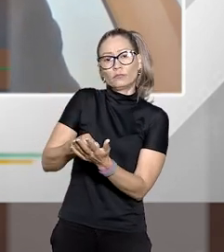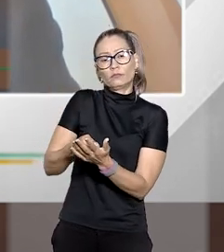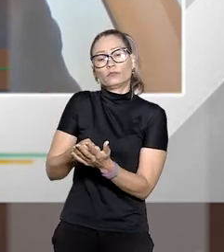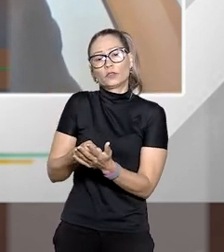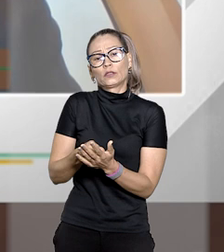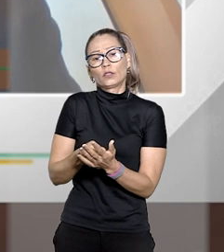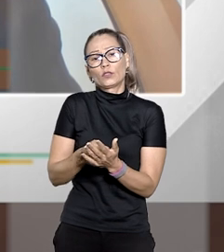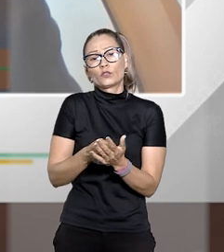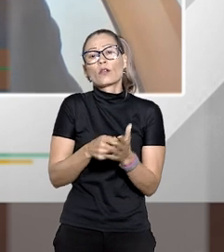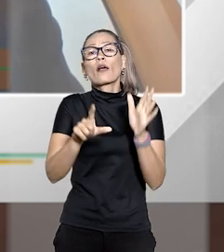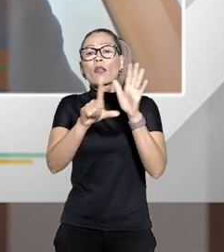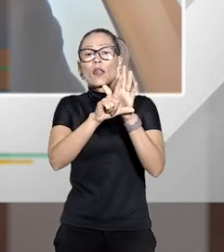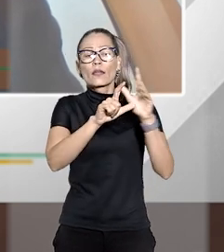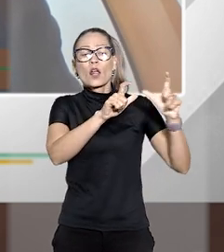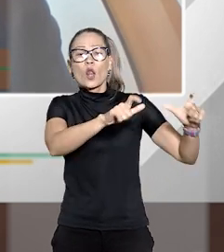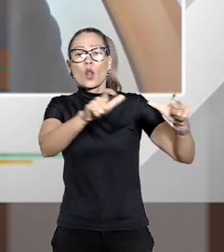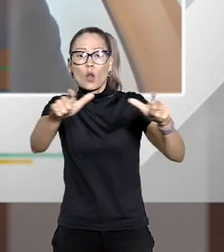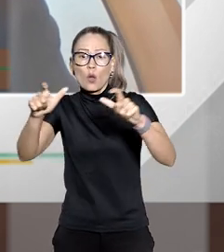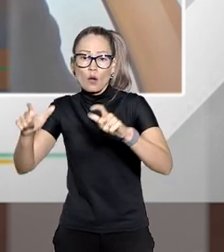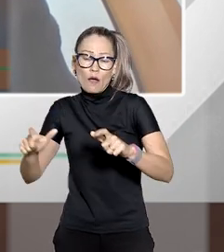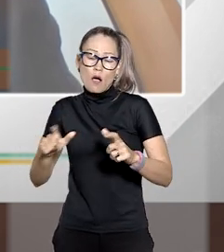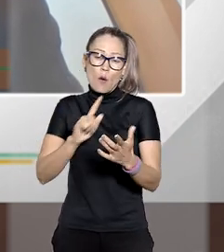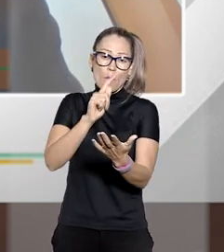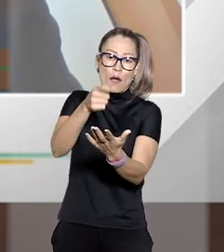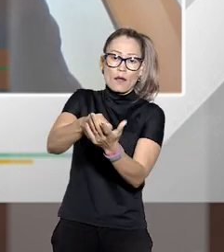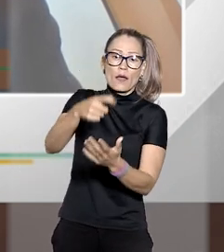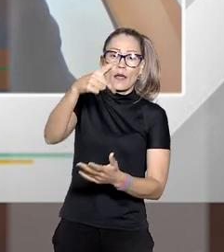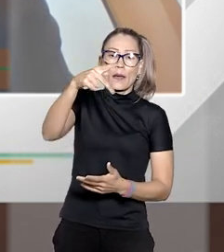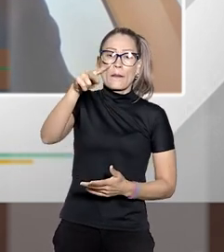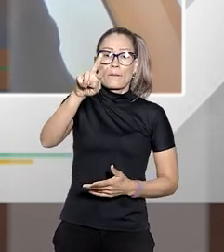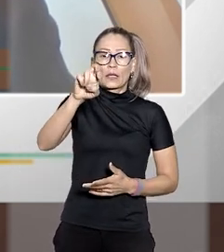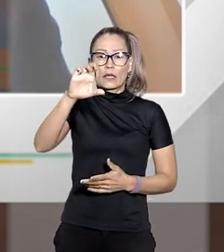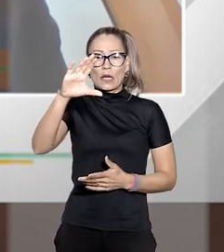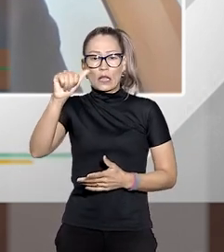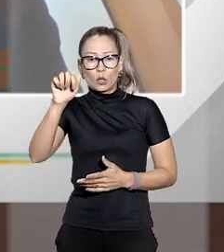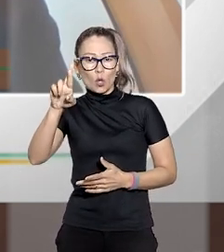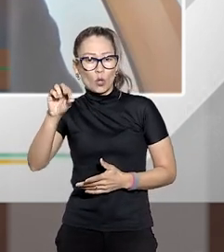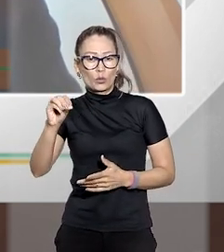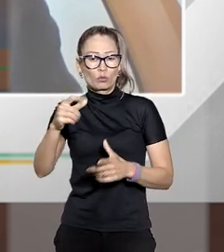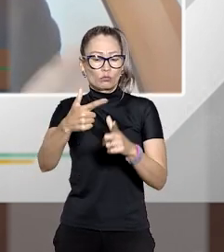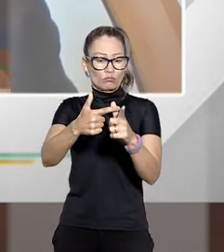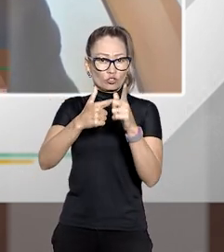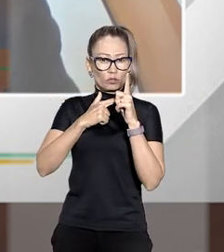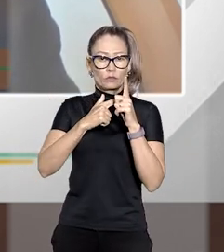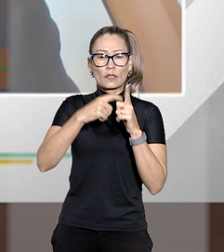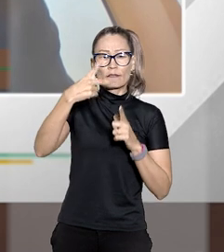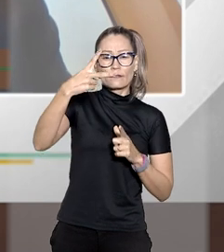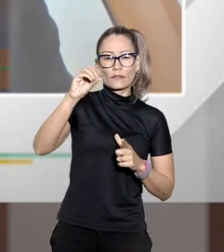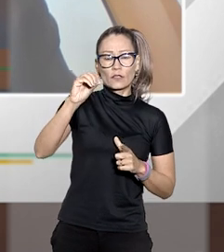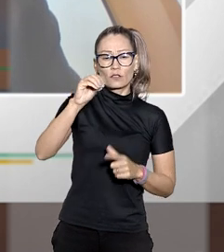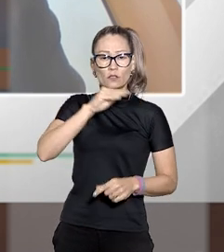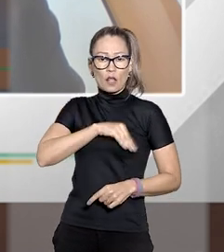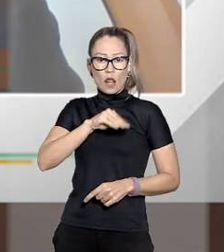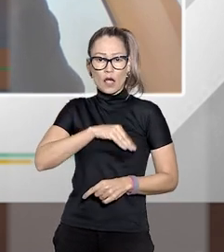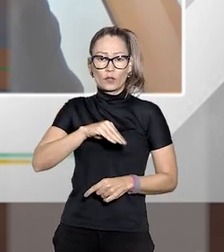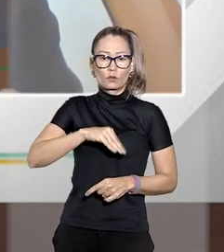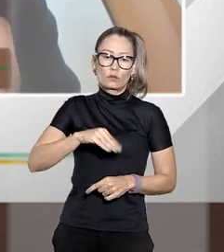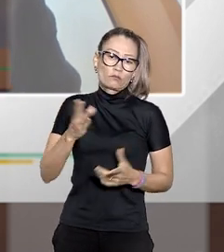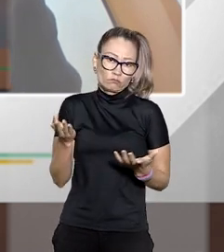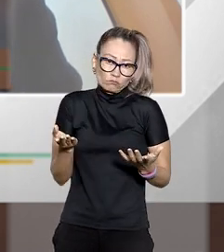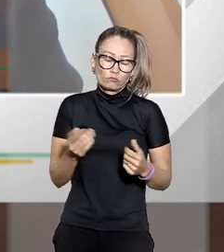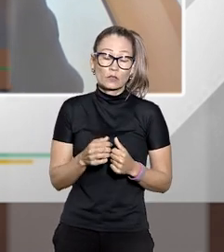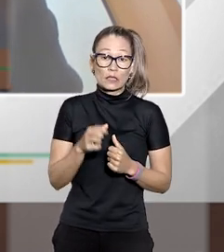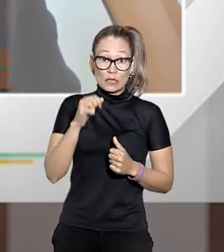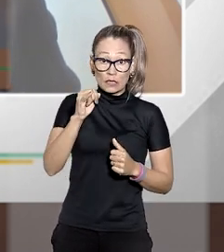lei própria na sua lei local que ele paga por precatório dívidas acima de 20 salários mínimos por exemplo então para